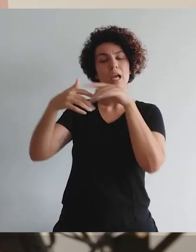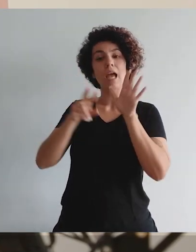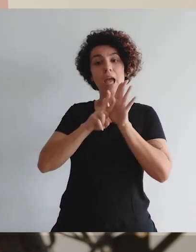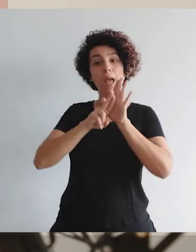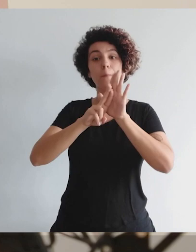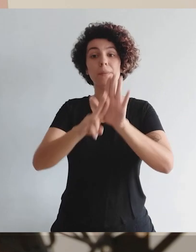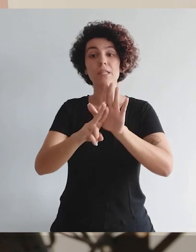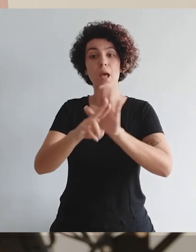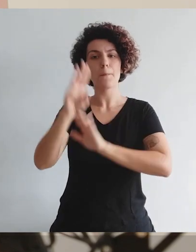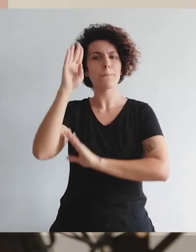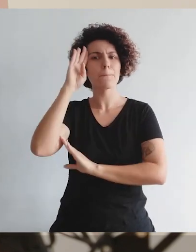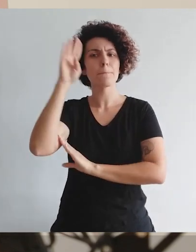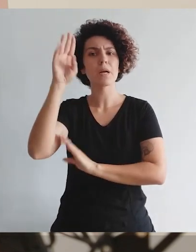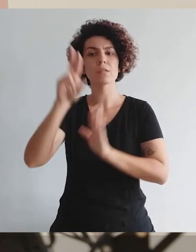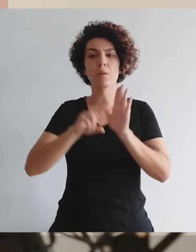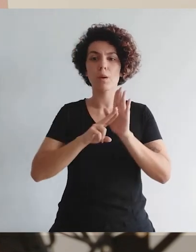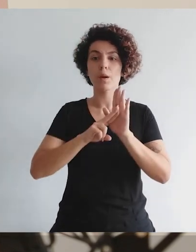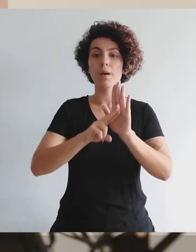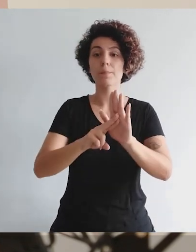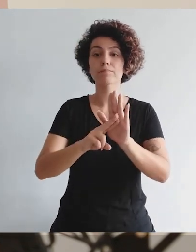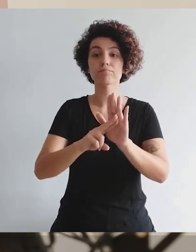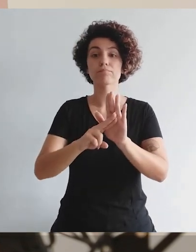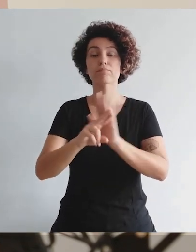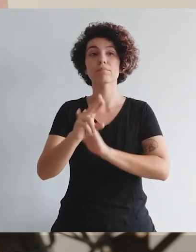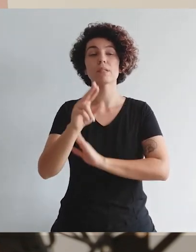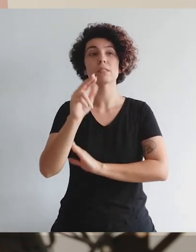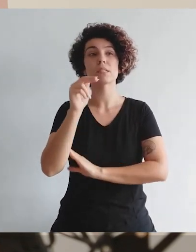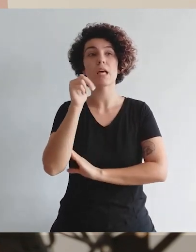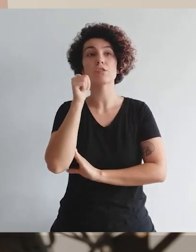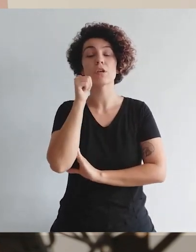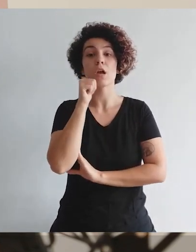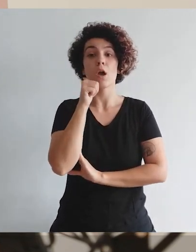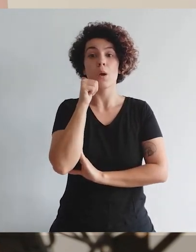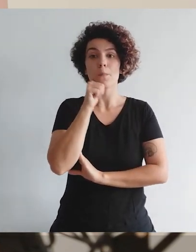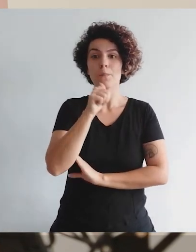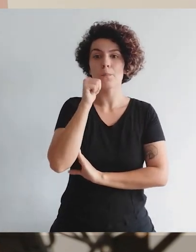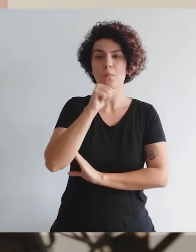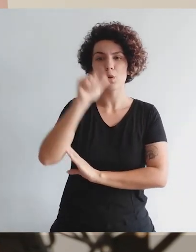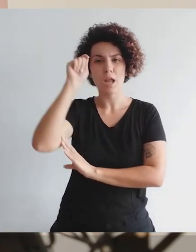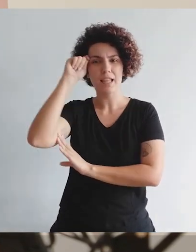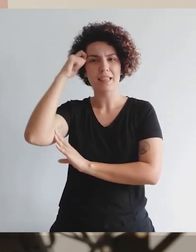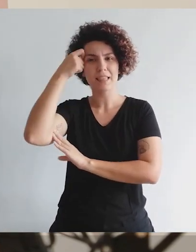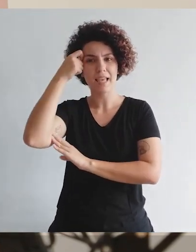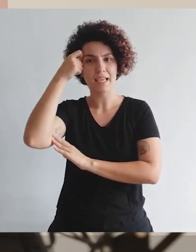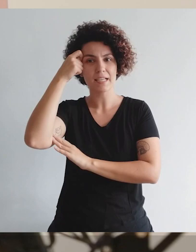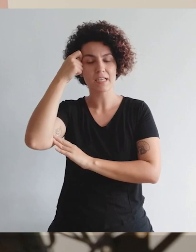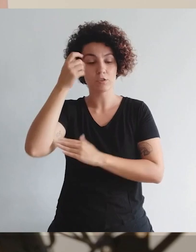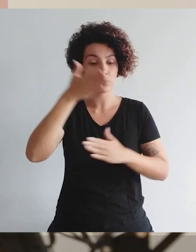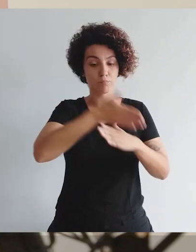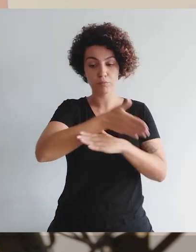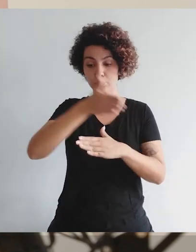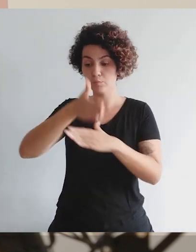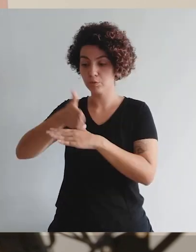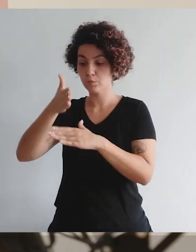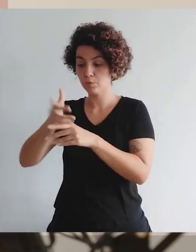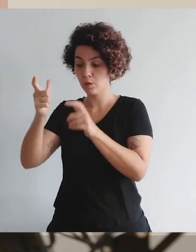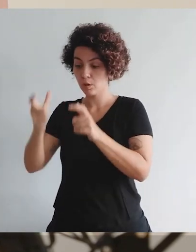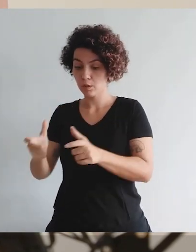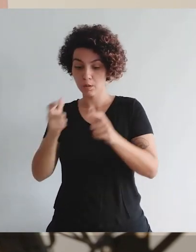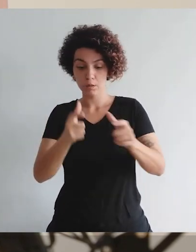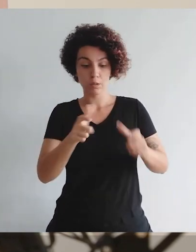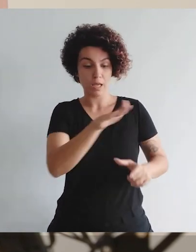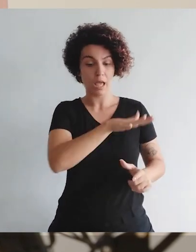questão da representatividade, da possibilidade das mulheres, em especial das mulheres negras, estarem ocupando esses espaços